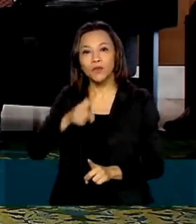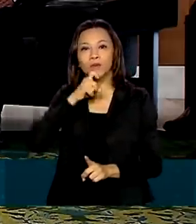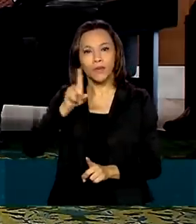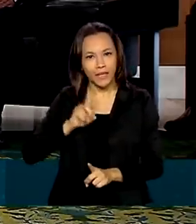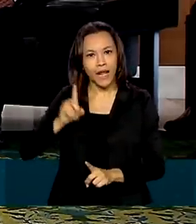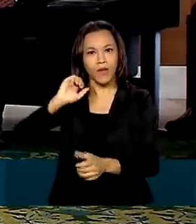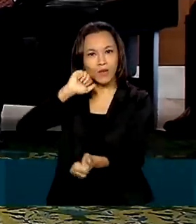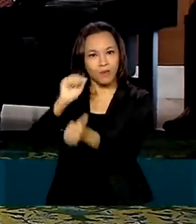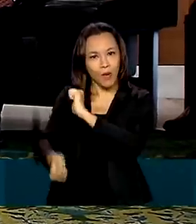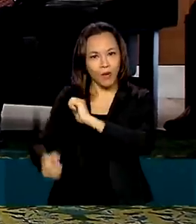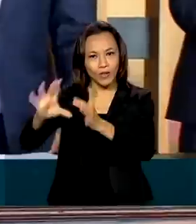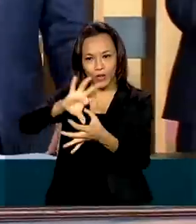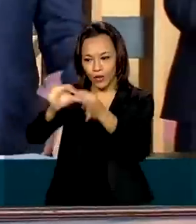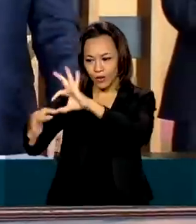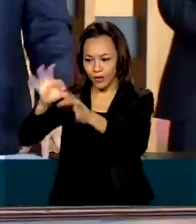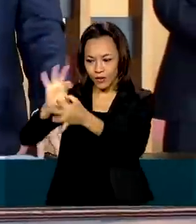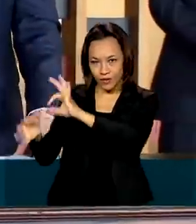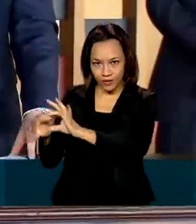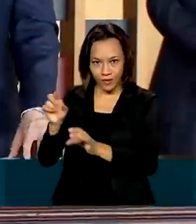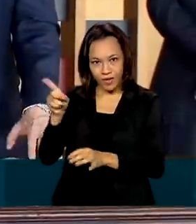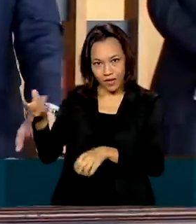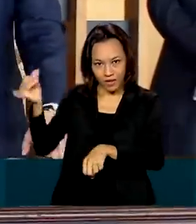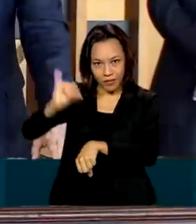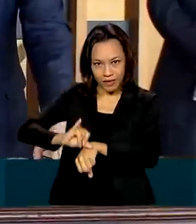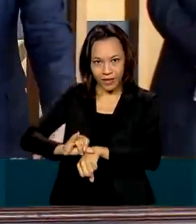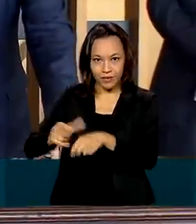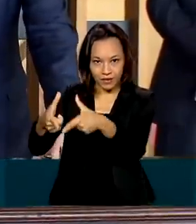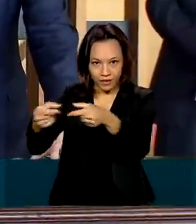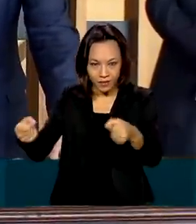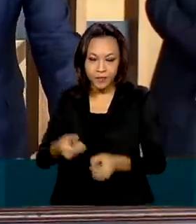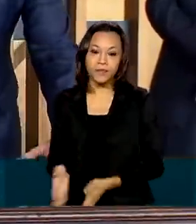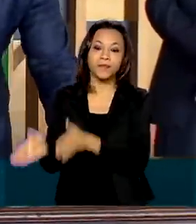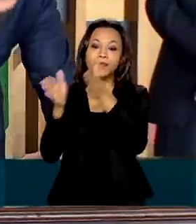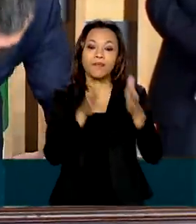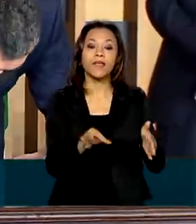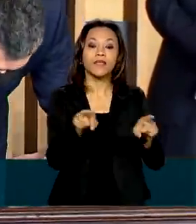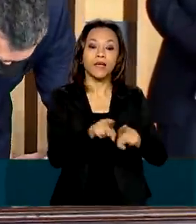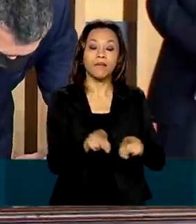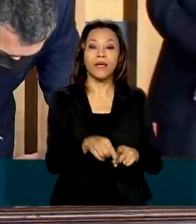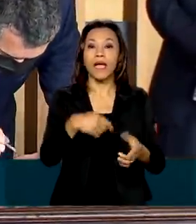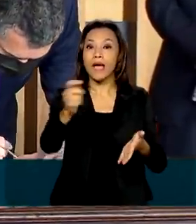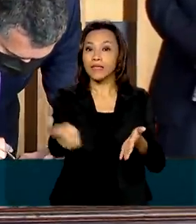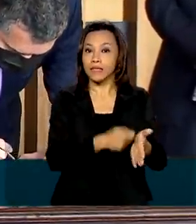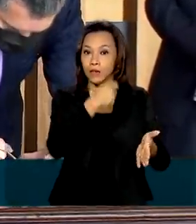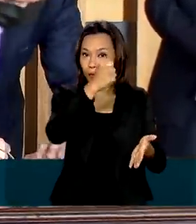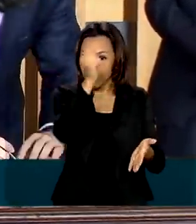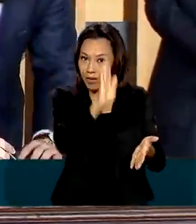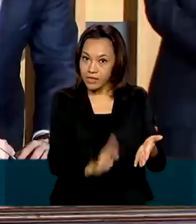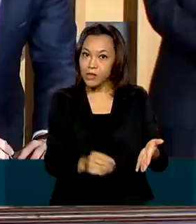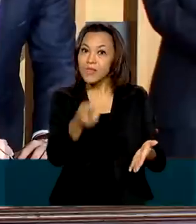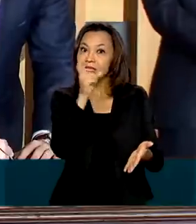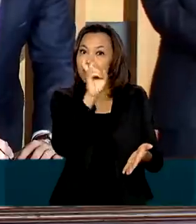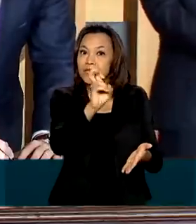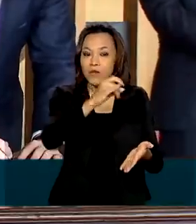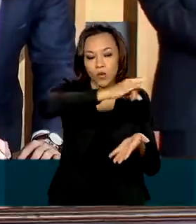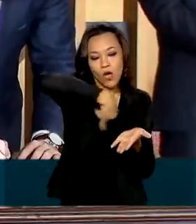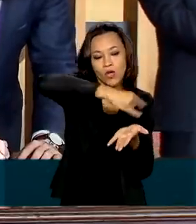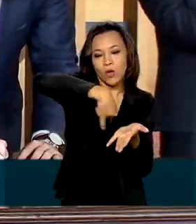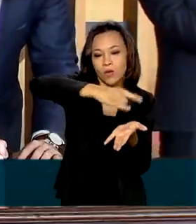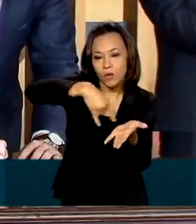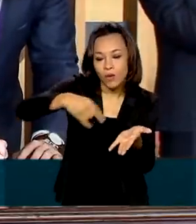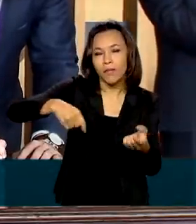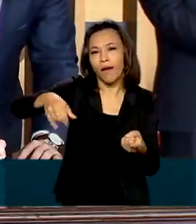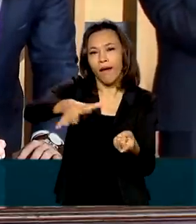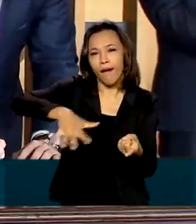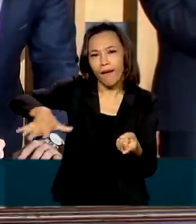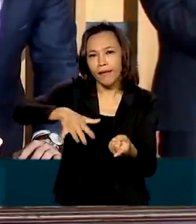Jogos Olímpicos de Tóquio. Ainda em Brasília, Toshimitsu assinou cinco atos com o chanceler Ernesto Araújo nas